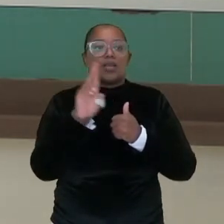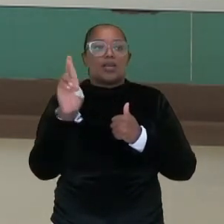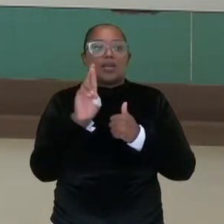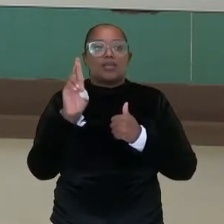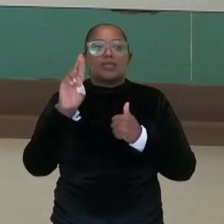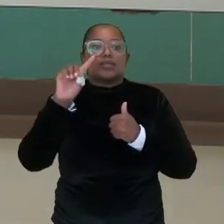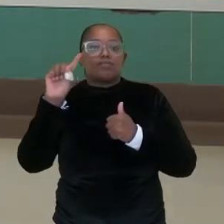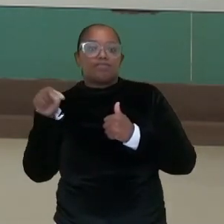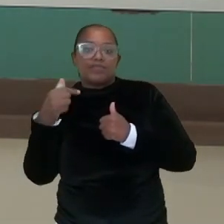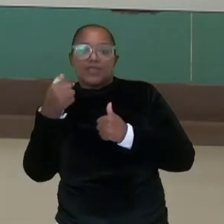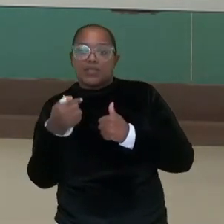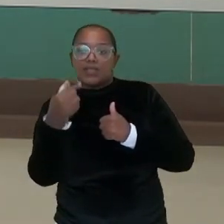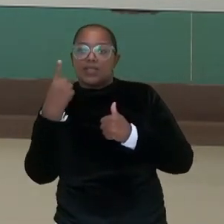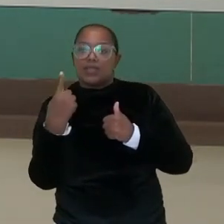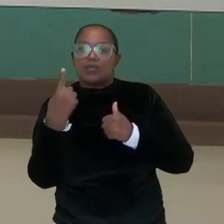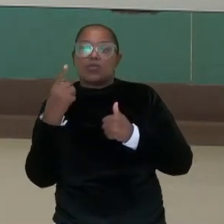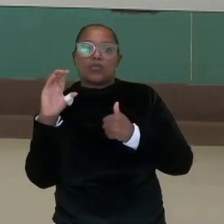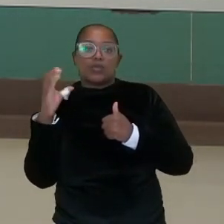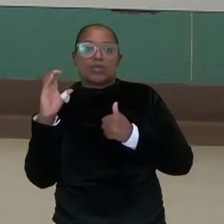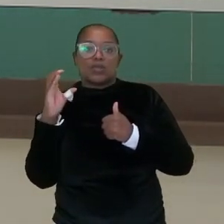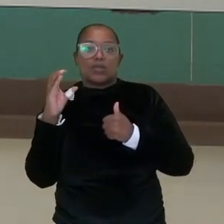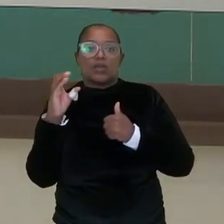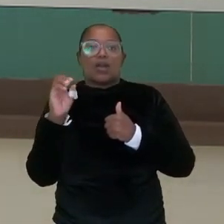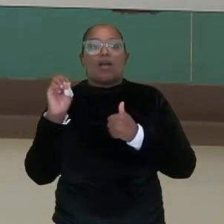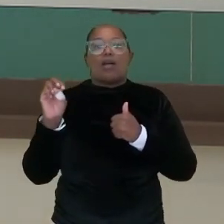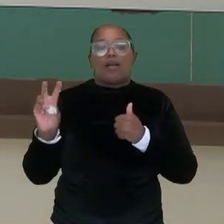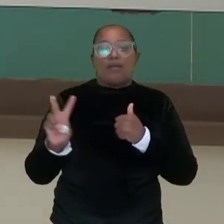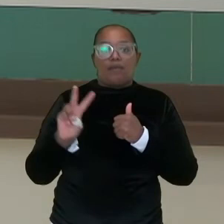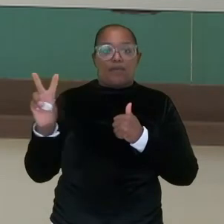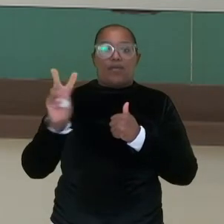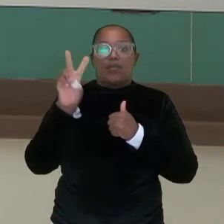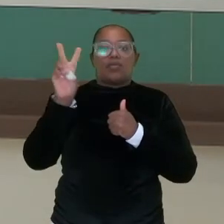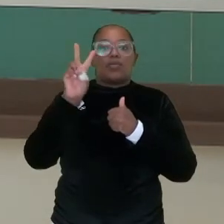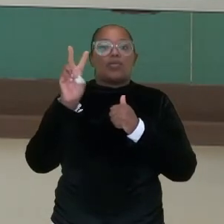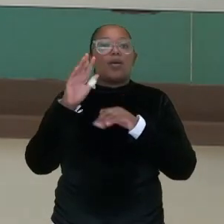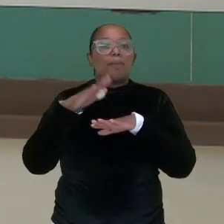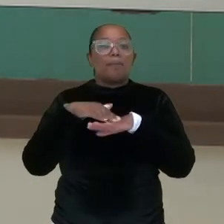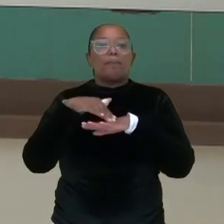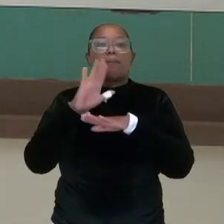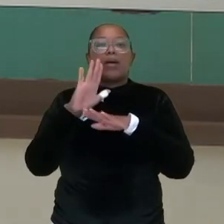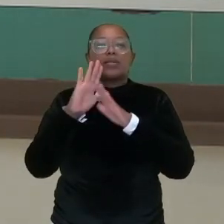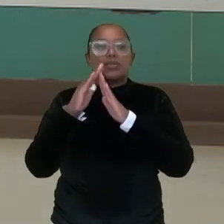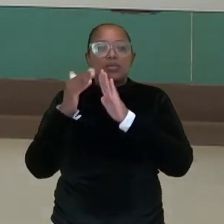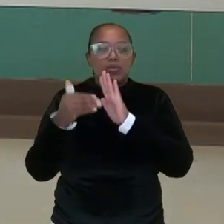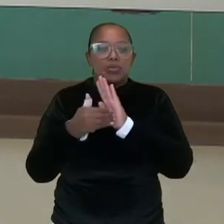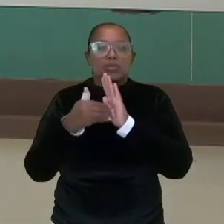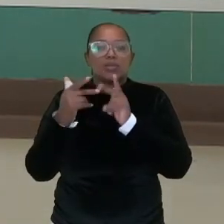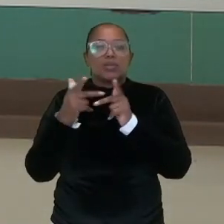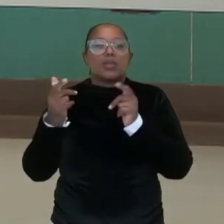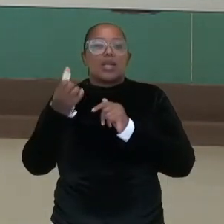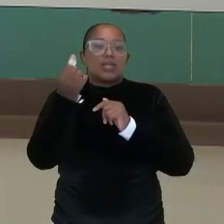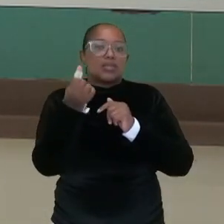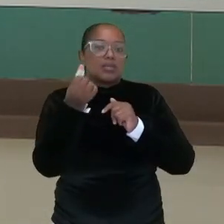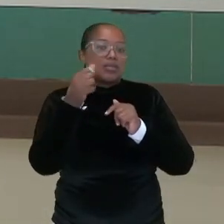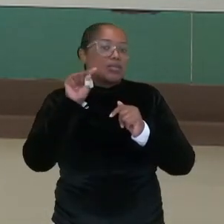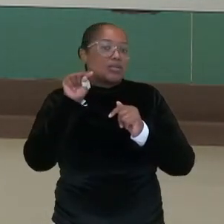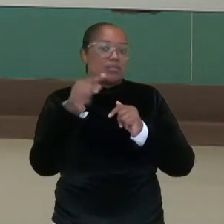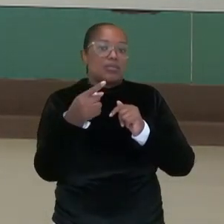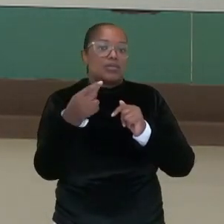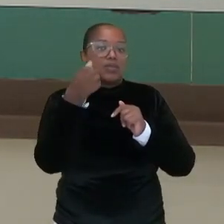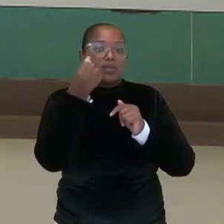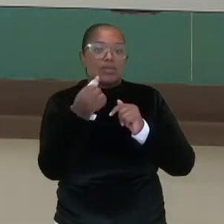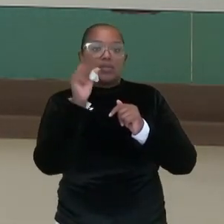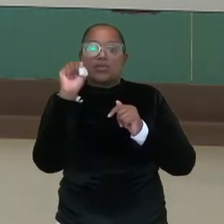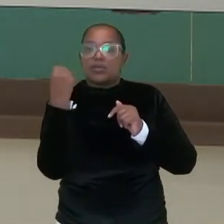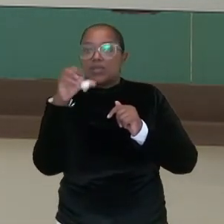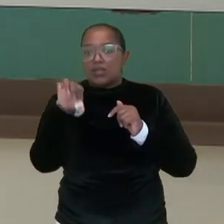Quanto ele vai pagar de juros, pessoal? É o valor do montante menos o que ele solicitou. Então, nesse caso, R$ 6.689